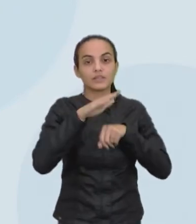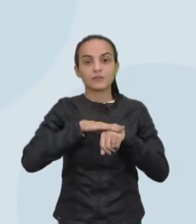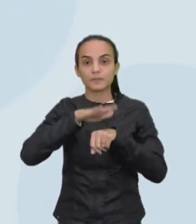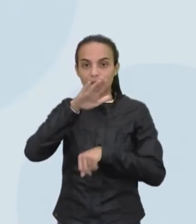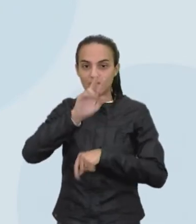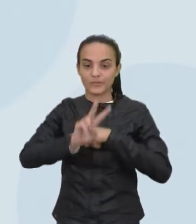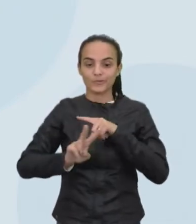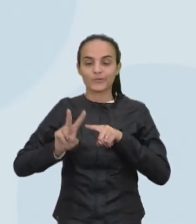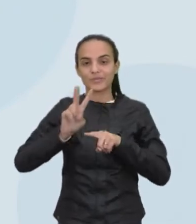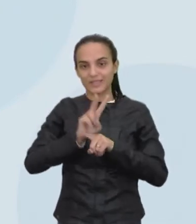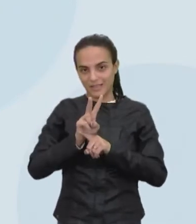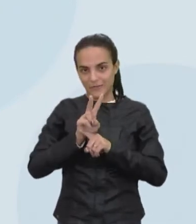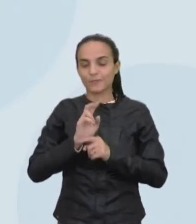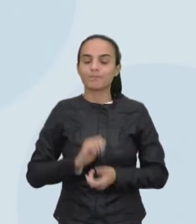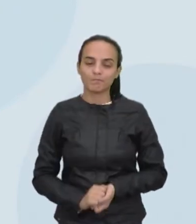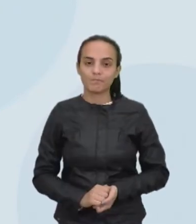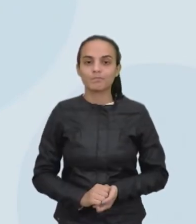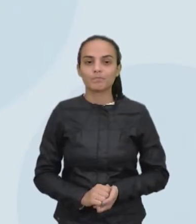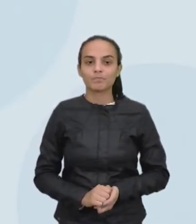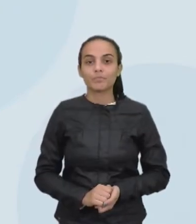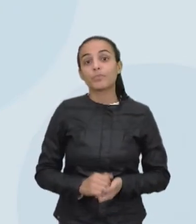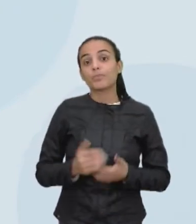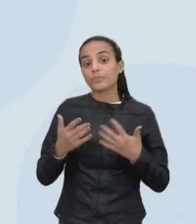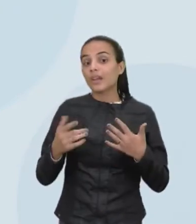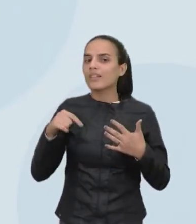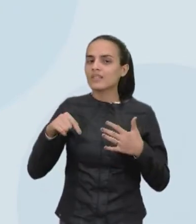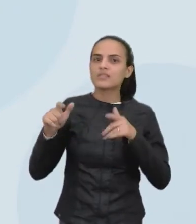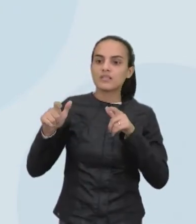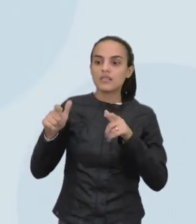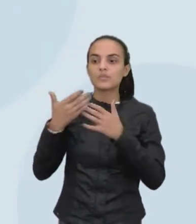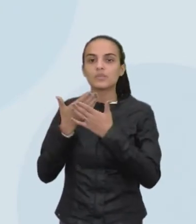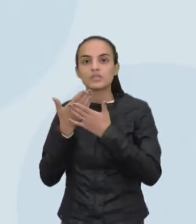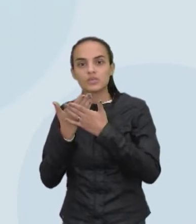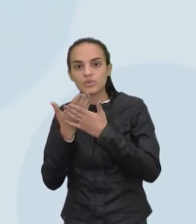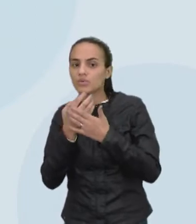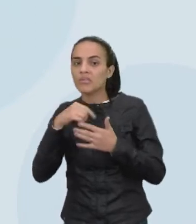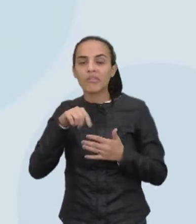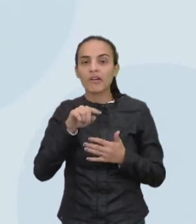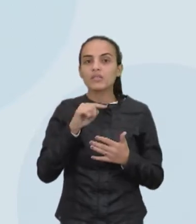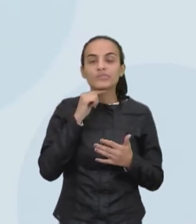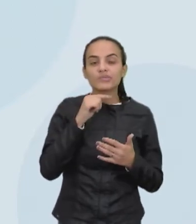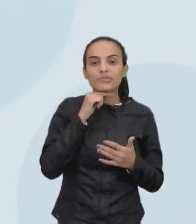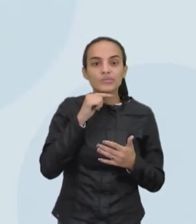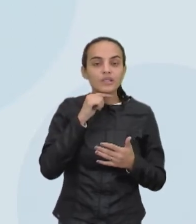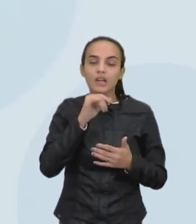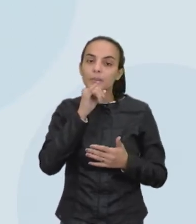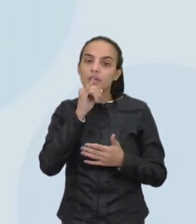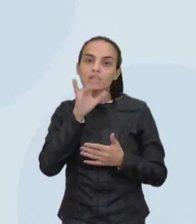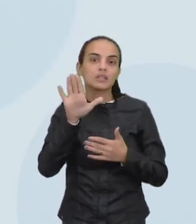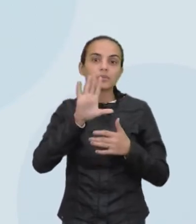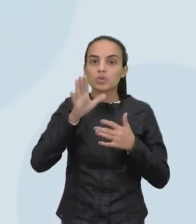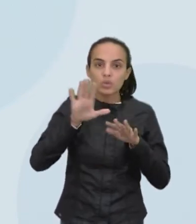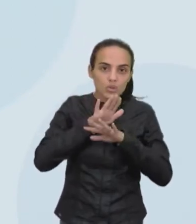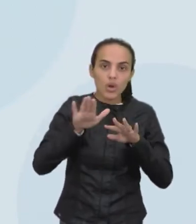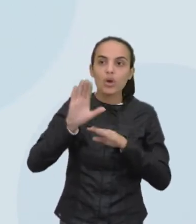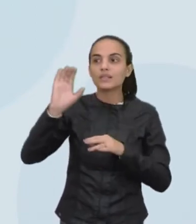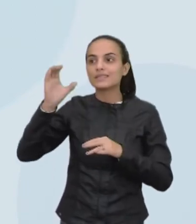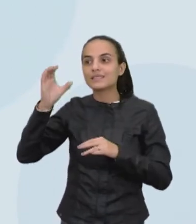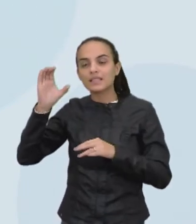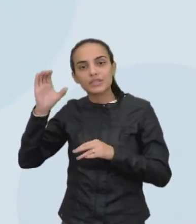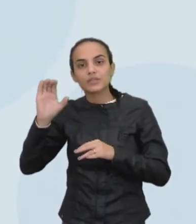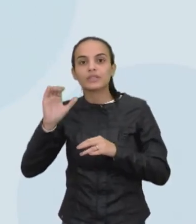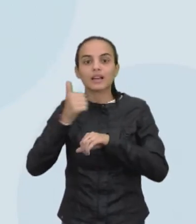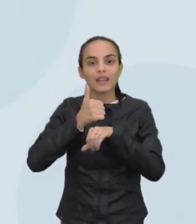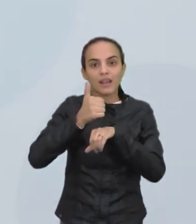sustentável. Então, nesse campo de estudo, nós não temos apenas cientistas, né, da